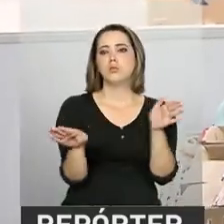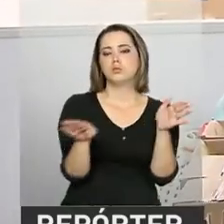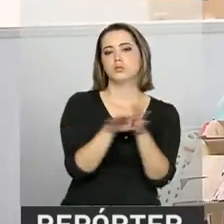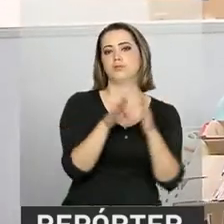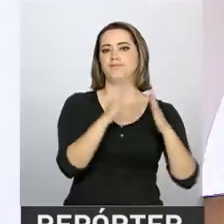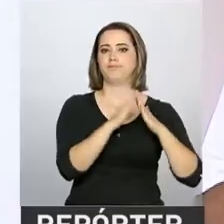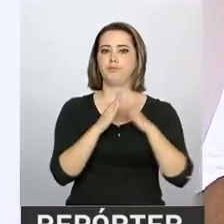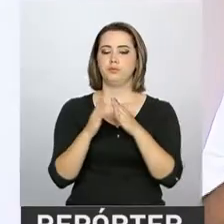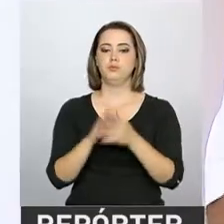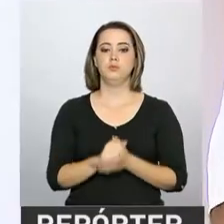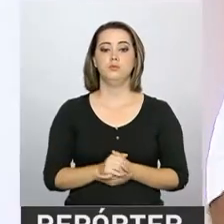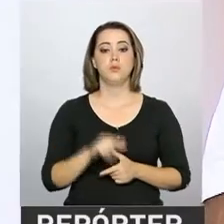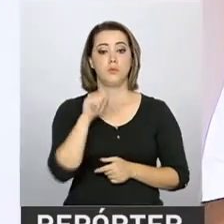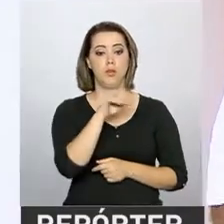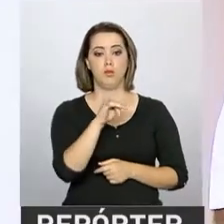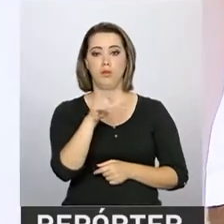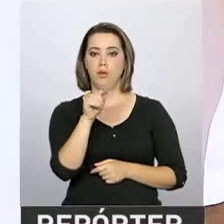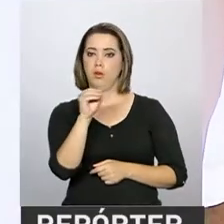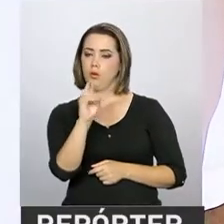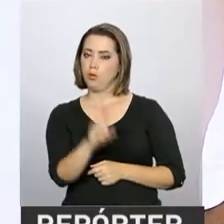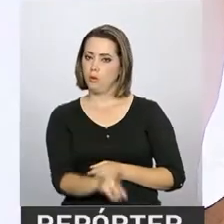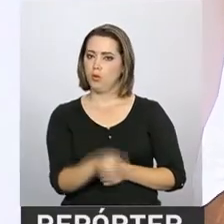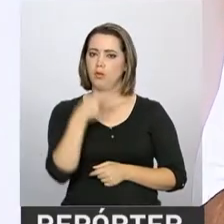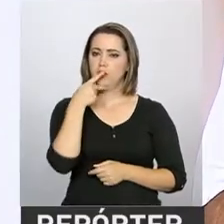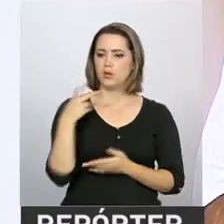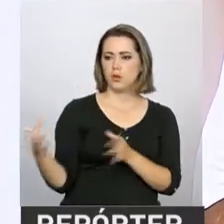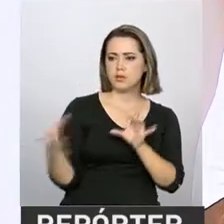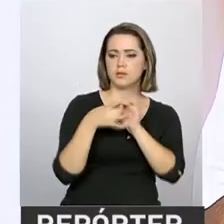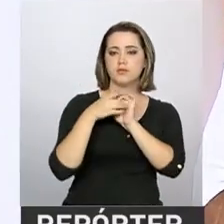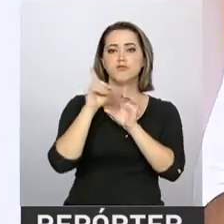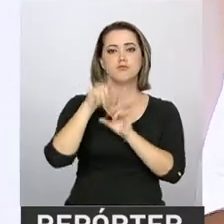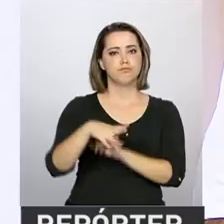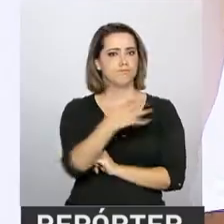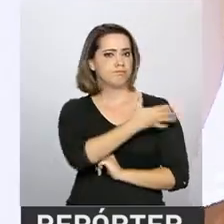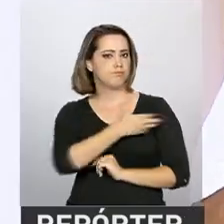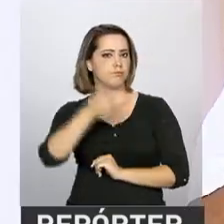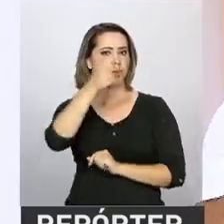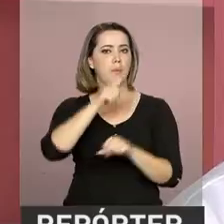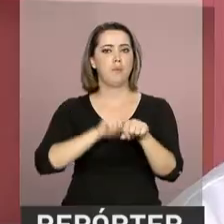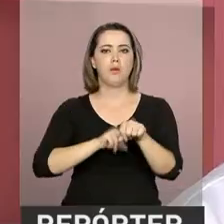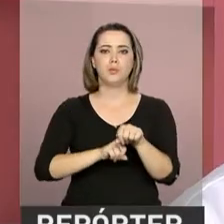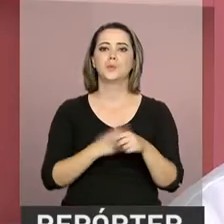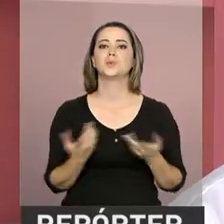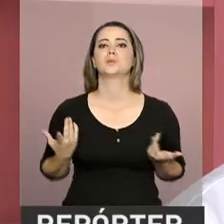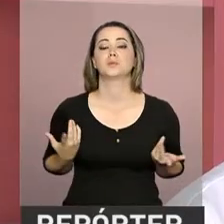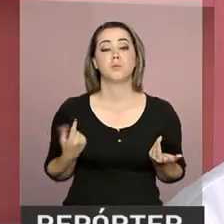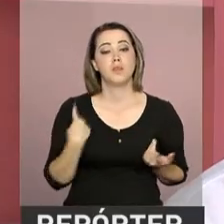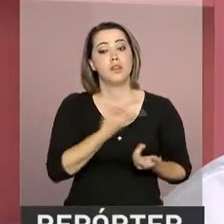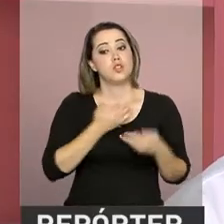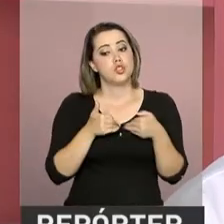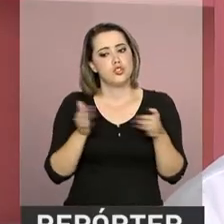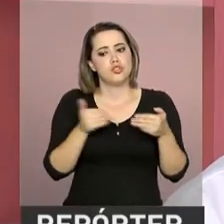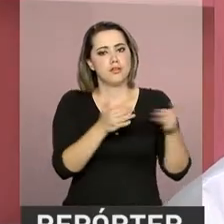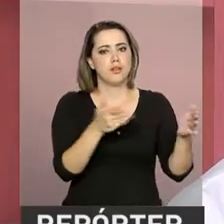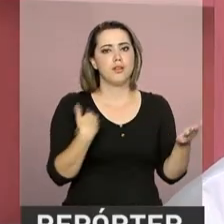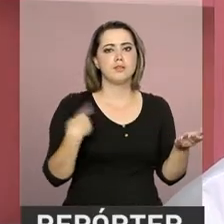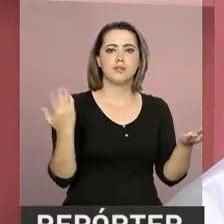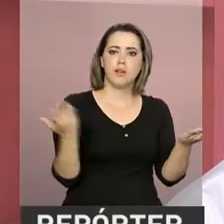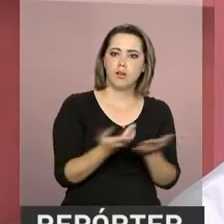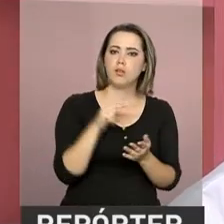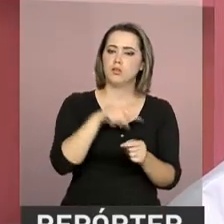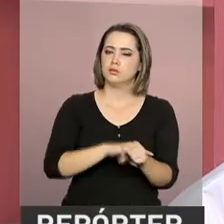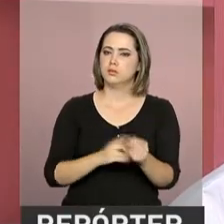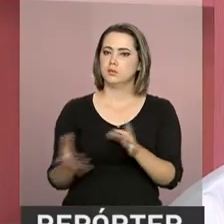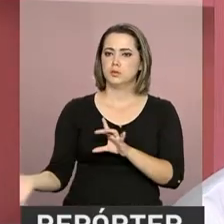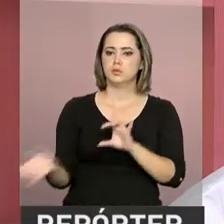Correio, inclusive. E para o Igor, essa parceria não poderia vir em melhor hora. A gente está crescendo a partir desse momento que a gente